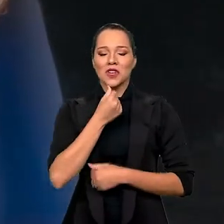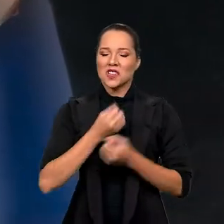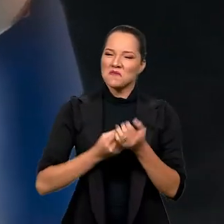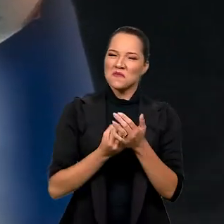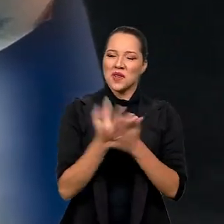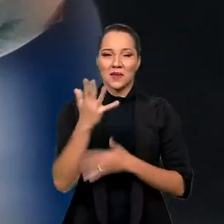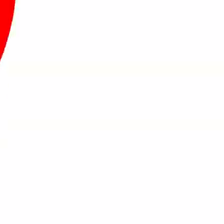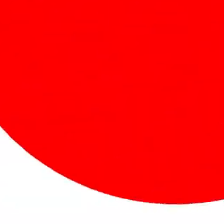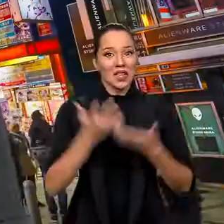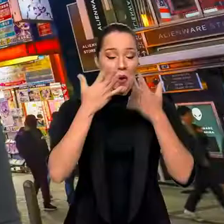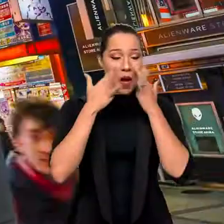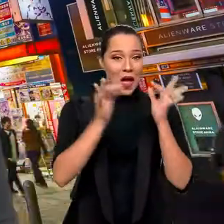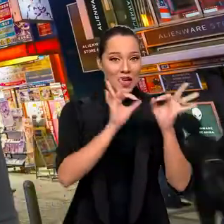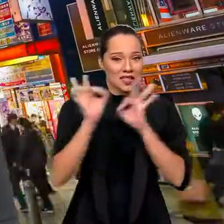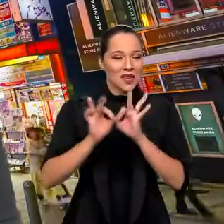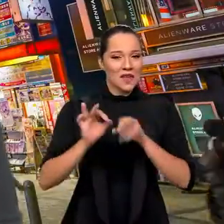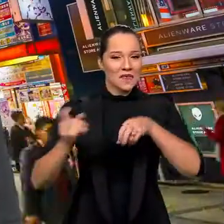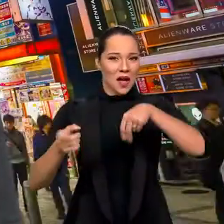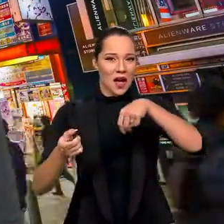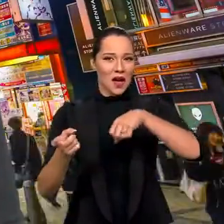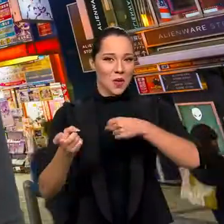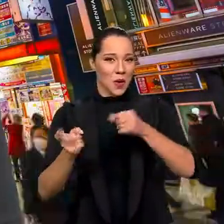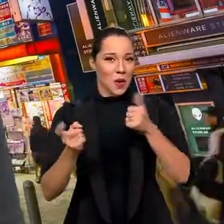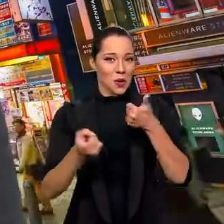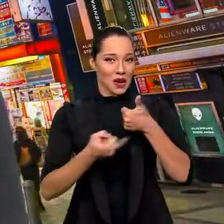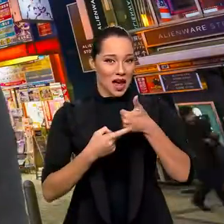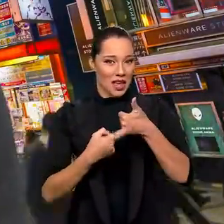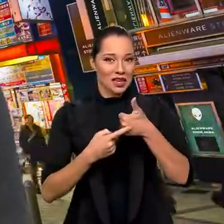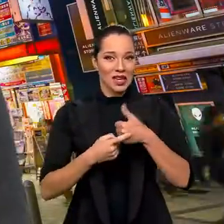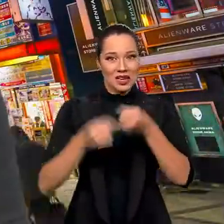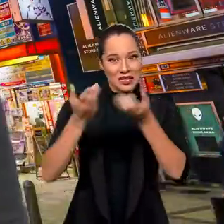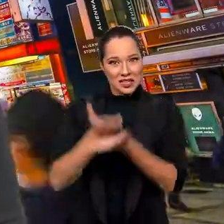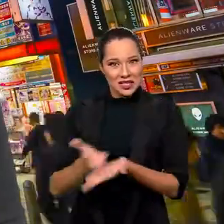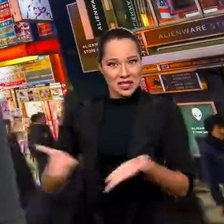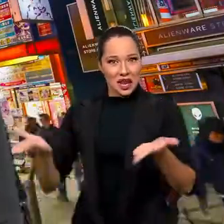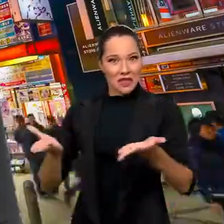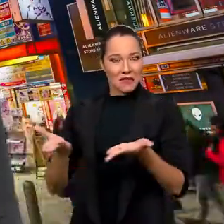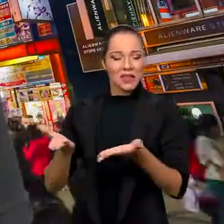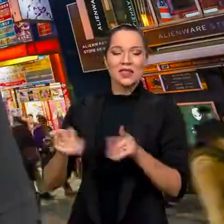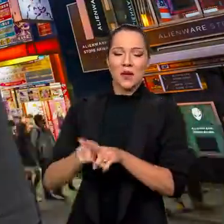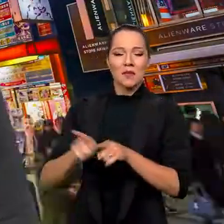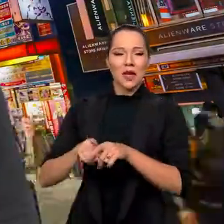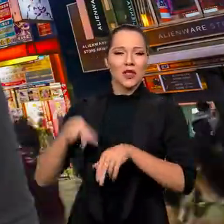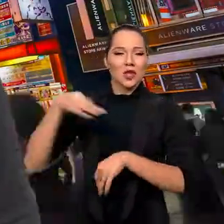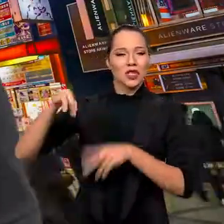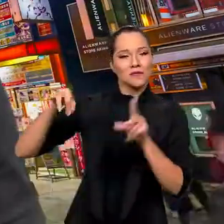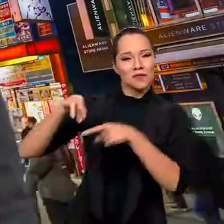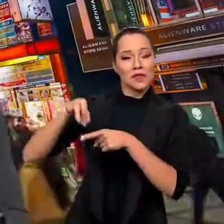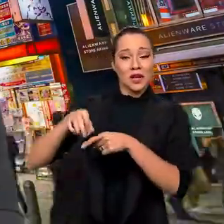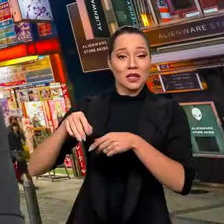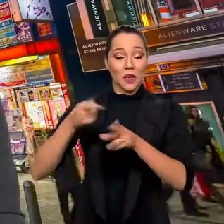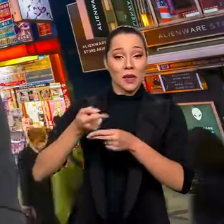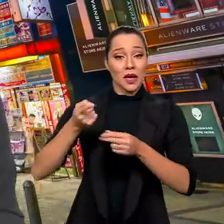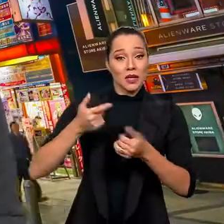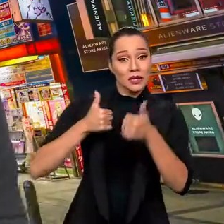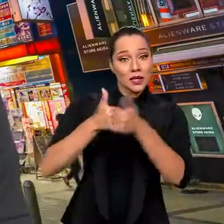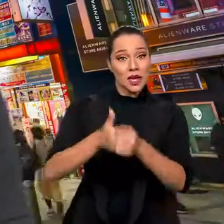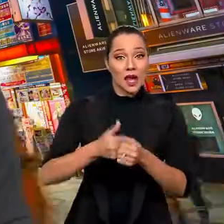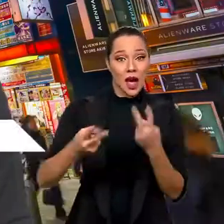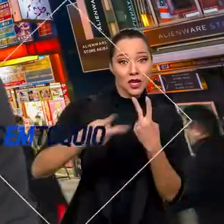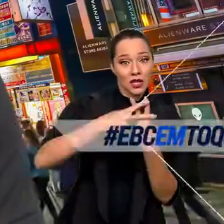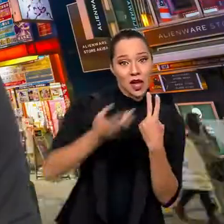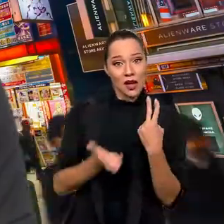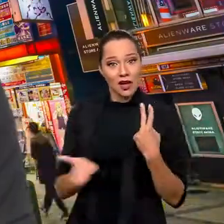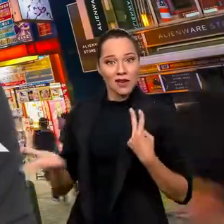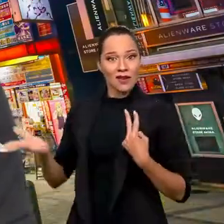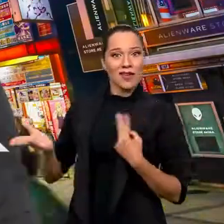e muito mais. Então fica ligado, um like no vídeo, se inscreve no canal e ativa as notificações. Siga a hashtag EBC em